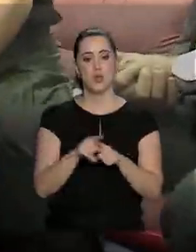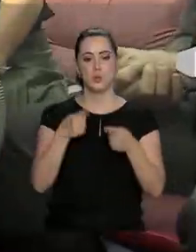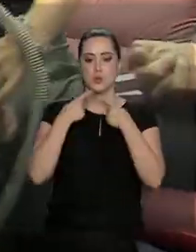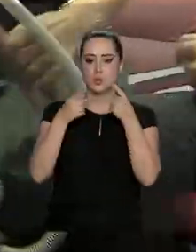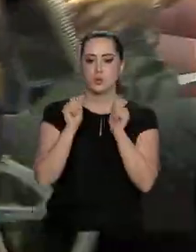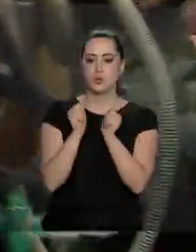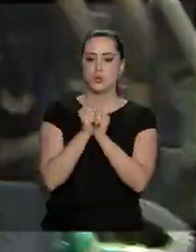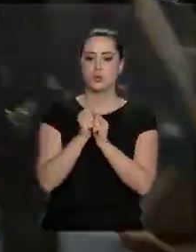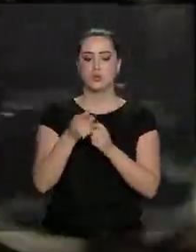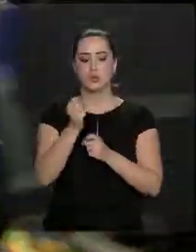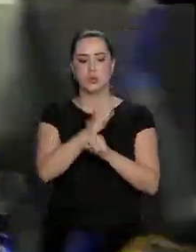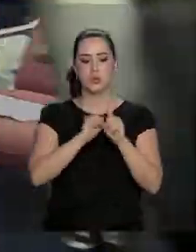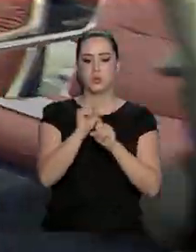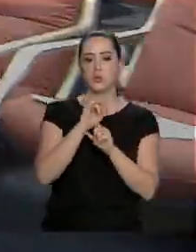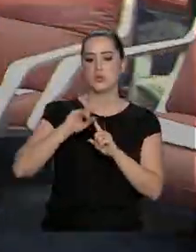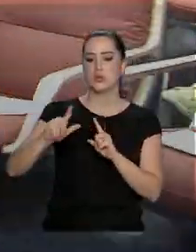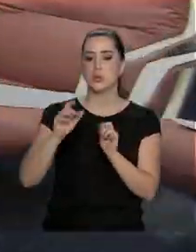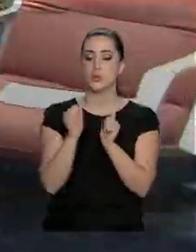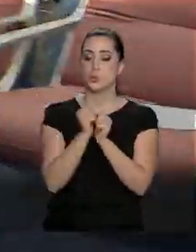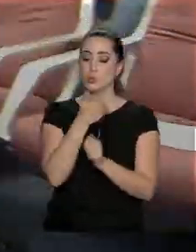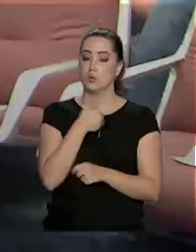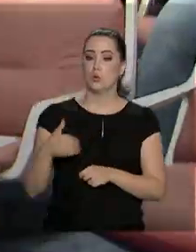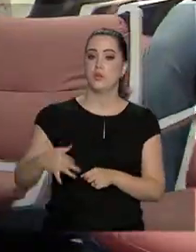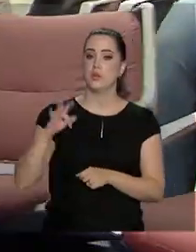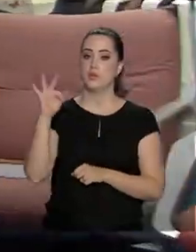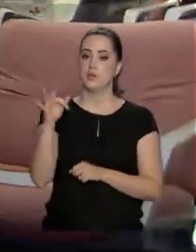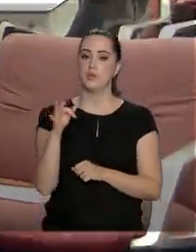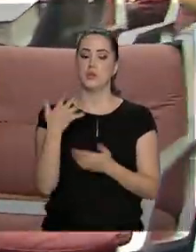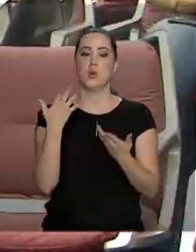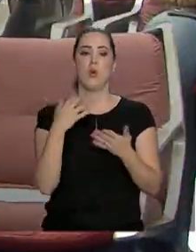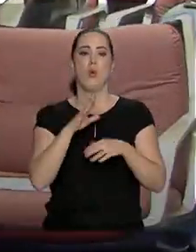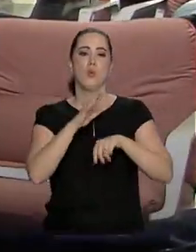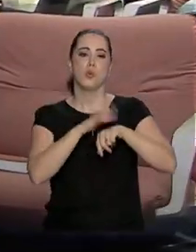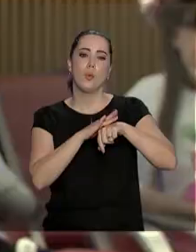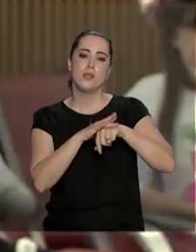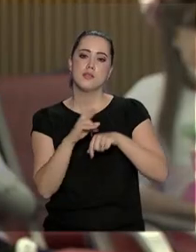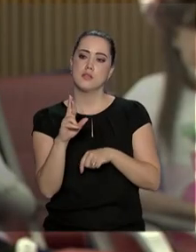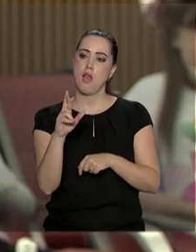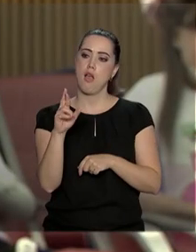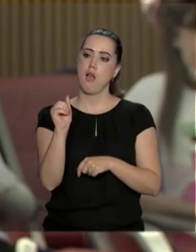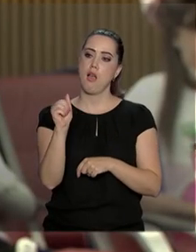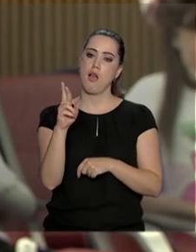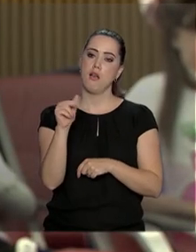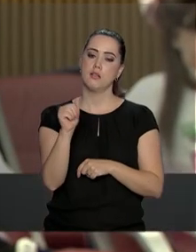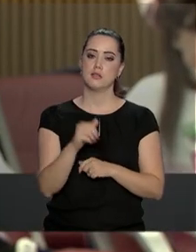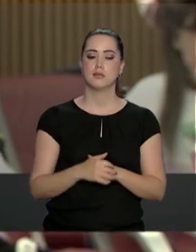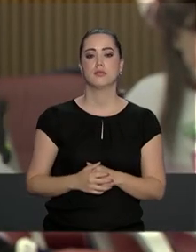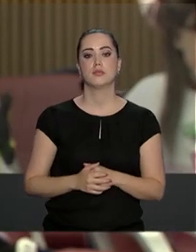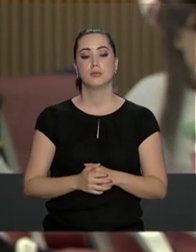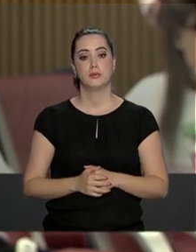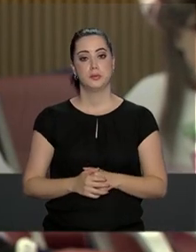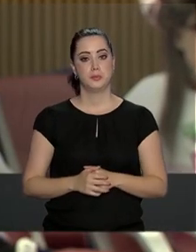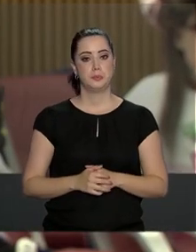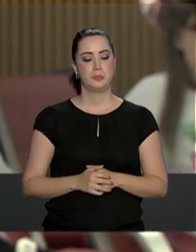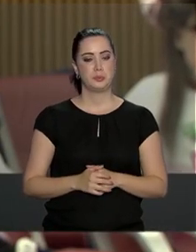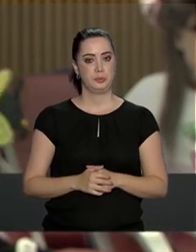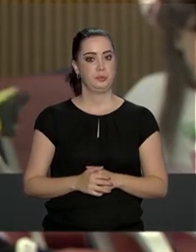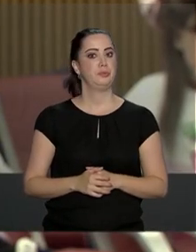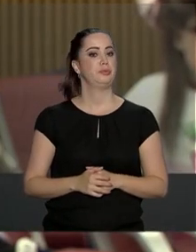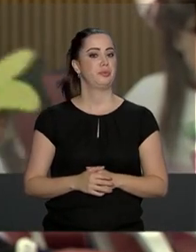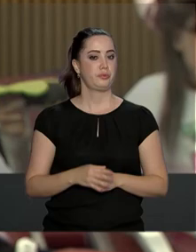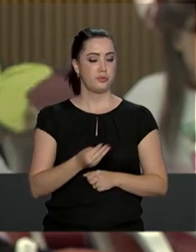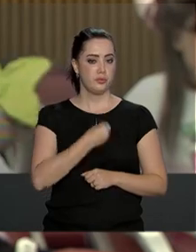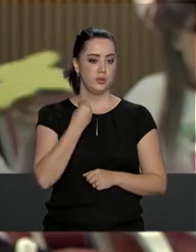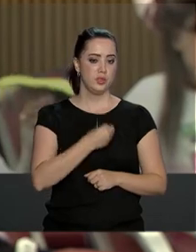com a sociedade civil e o governo federal sobre síndromes raras. Por conta de toda essa vivência